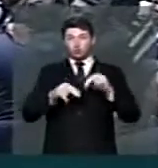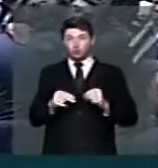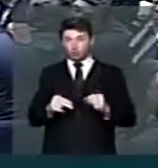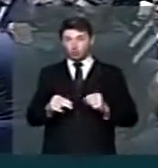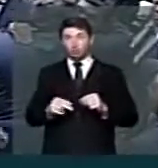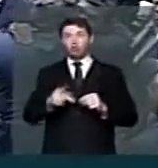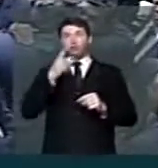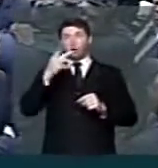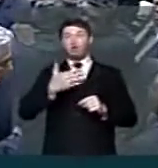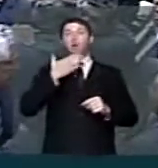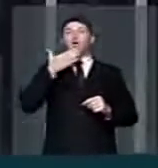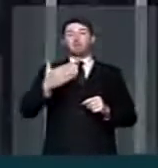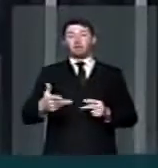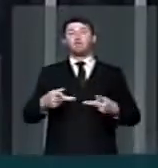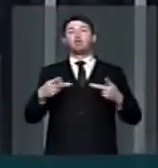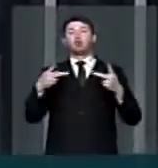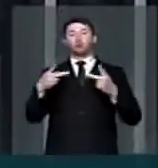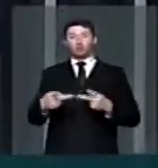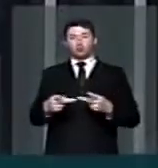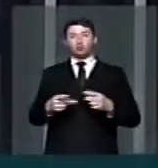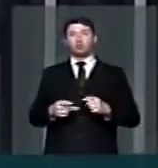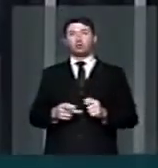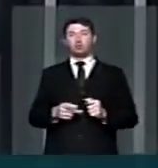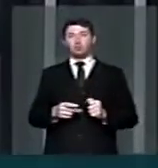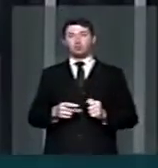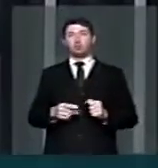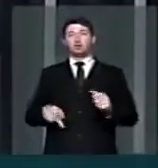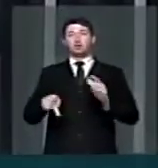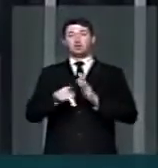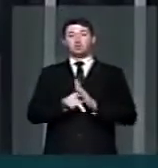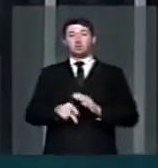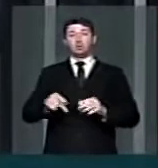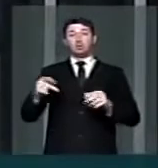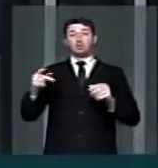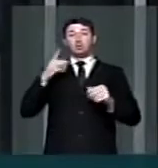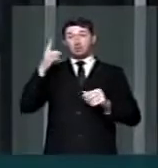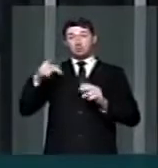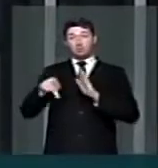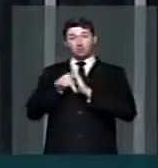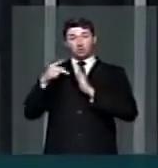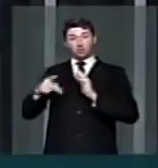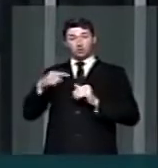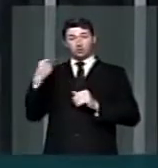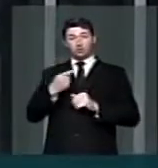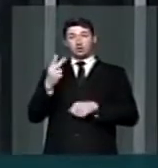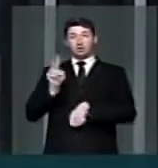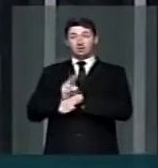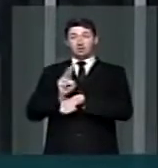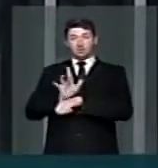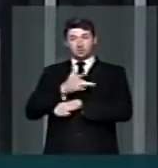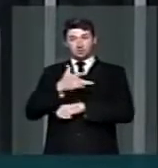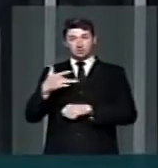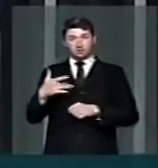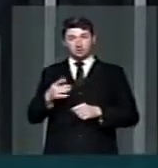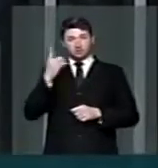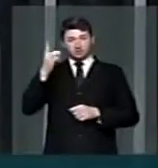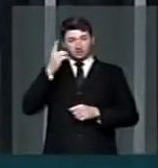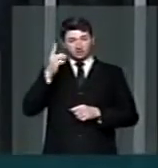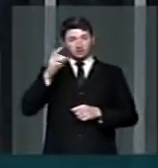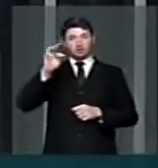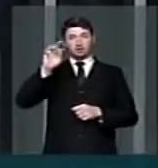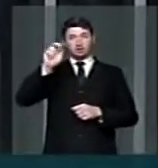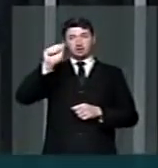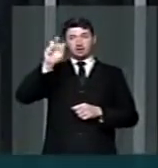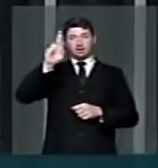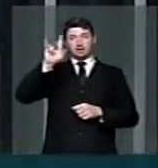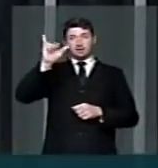declarou a favor do projeto de autoria do seu parlamentar nobre defensor da saúde, deputado Darciso